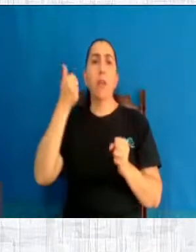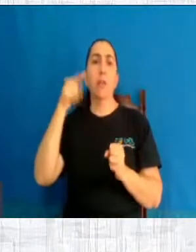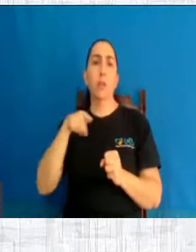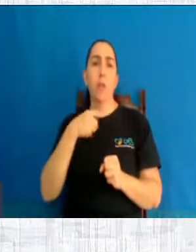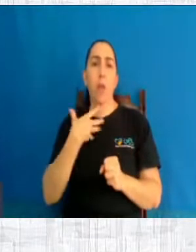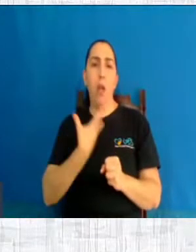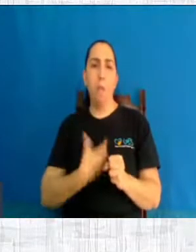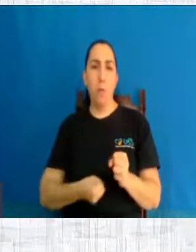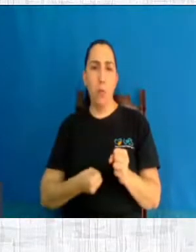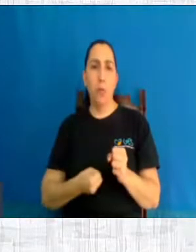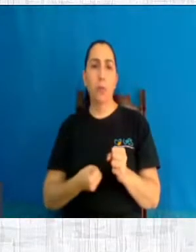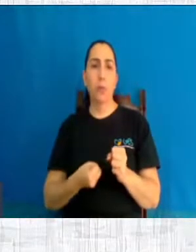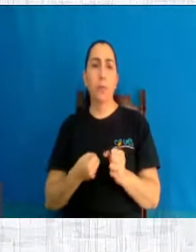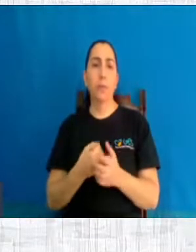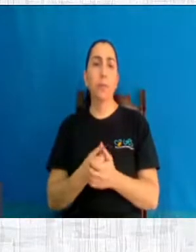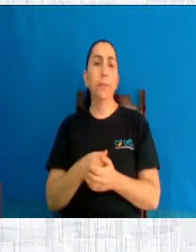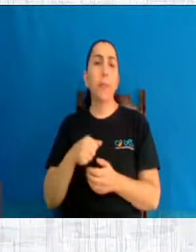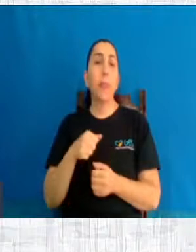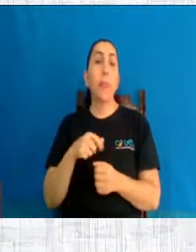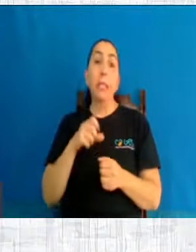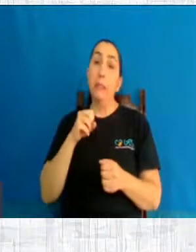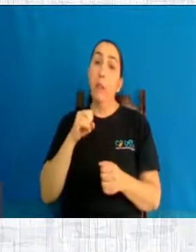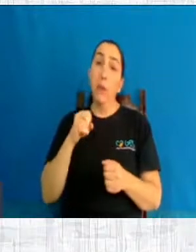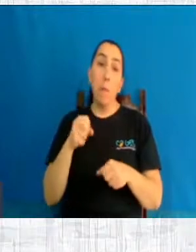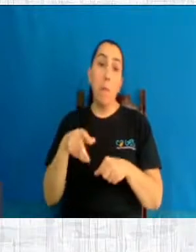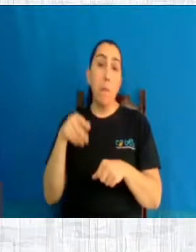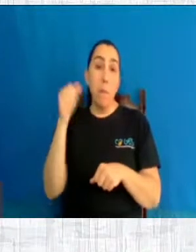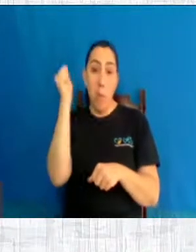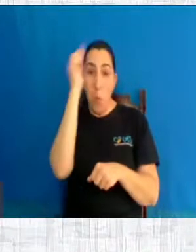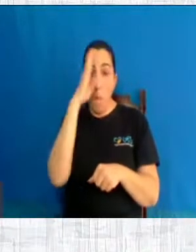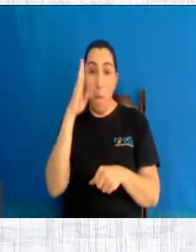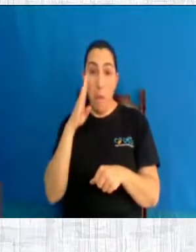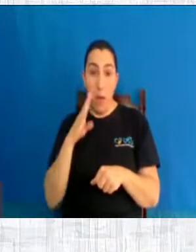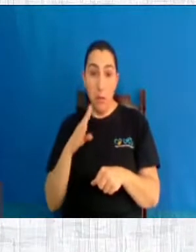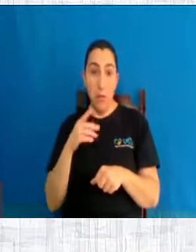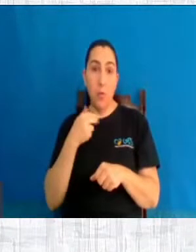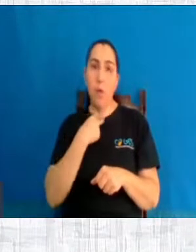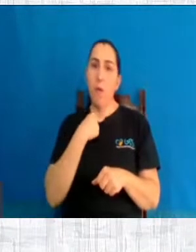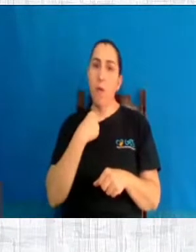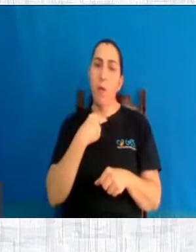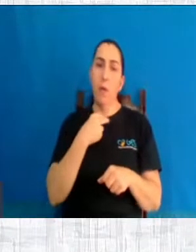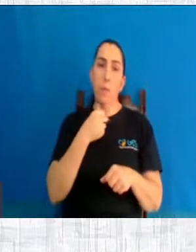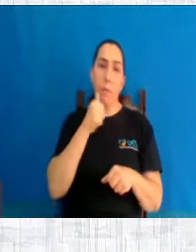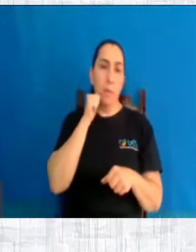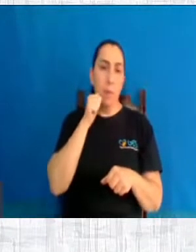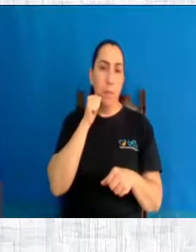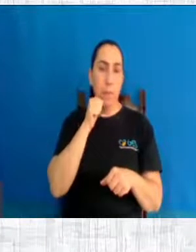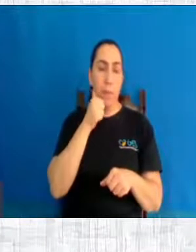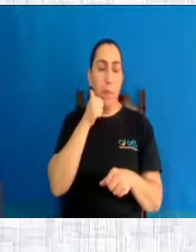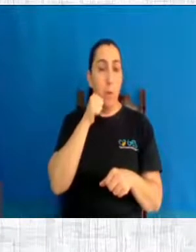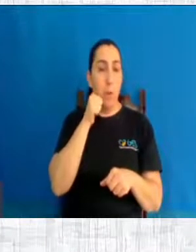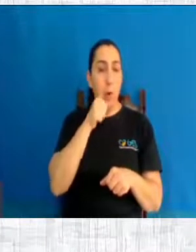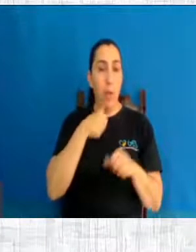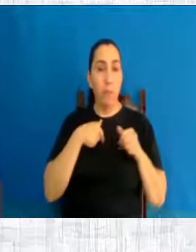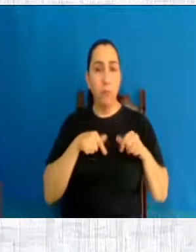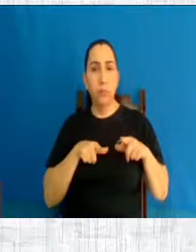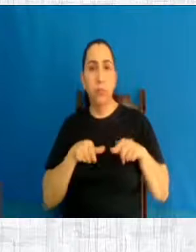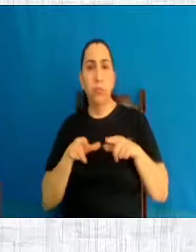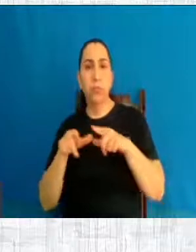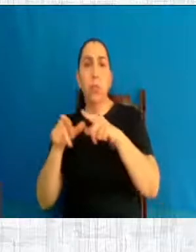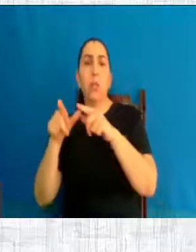Agora, as estrangeiras, se uma brasileira quiser abortar no Uruguai, não pode, porque tem que estar residindo no Brasil, no Uruguai, pelo menos há um ano, tá?